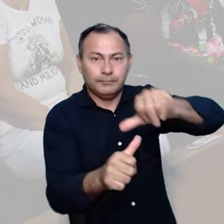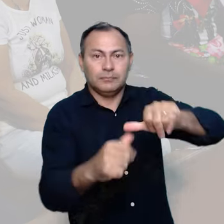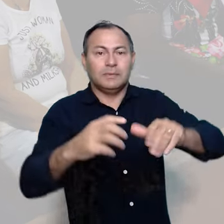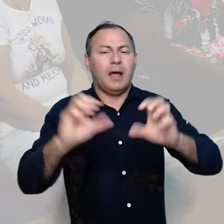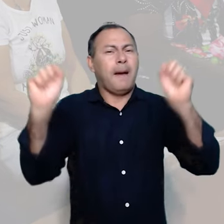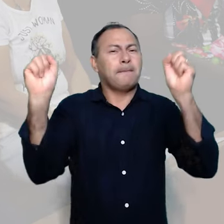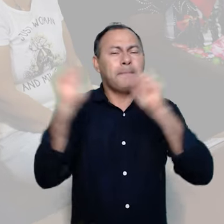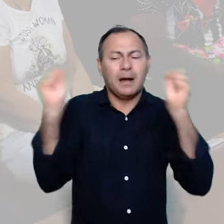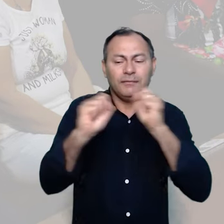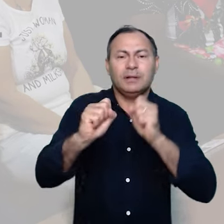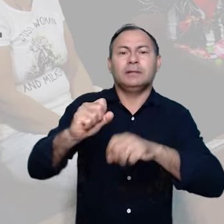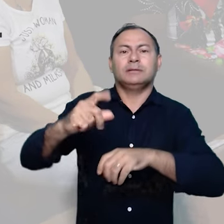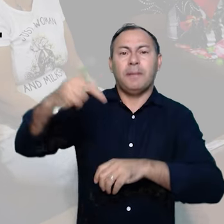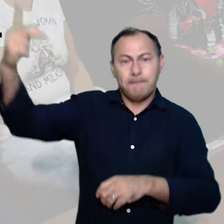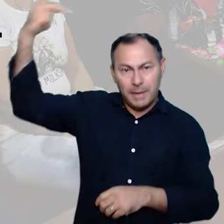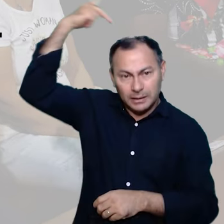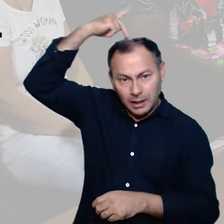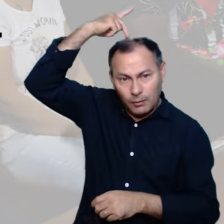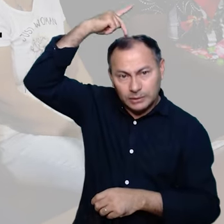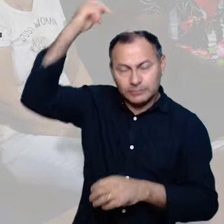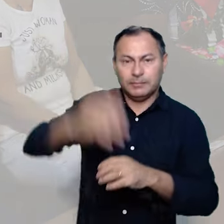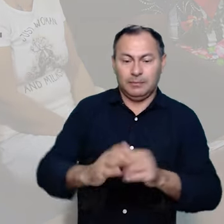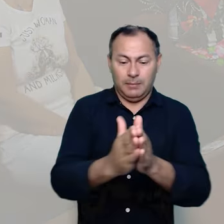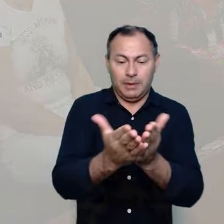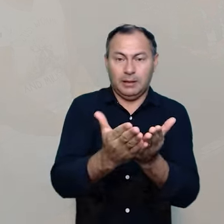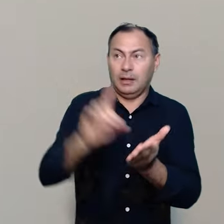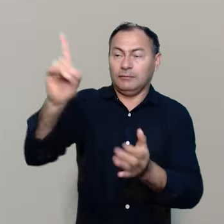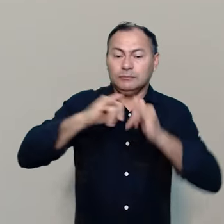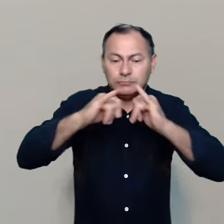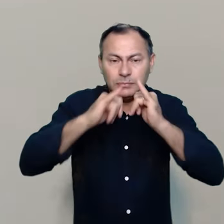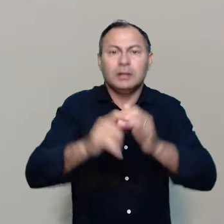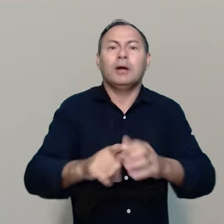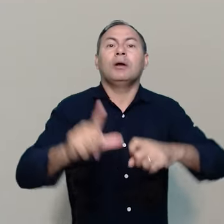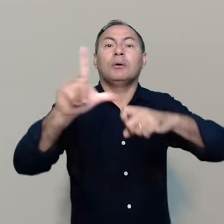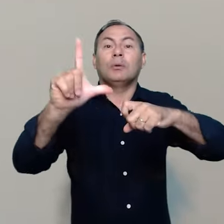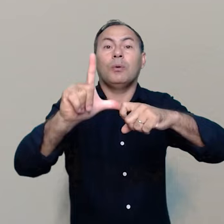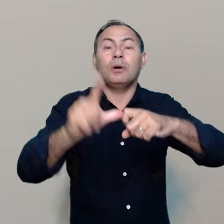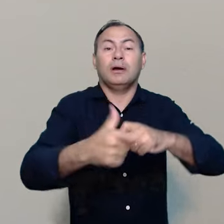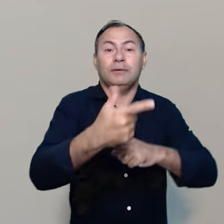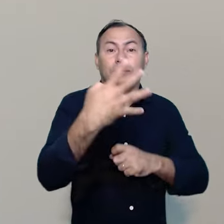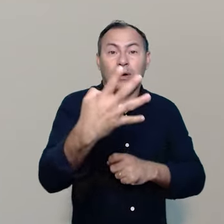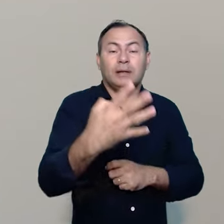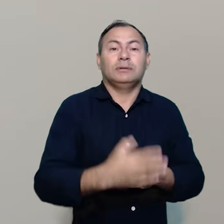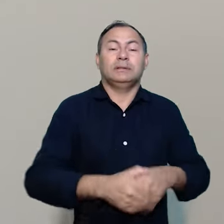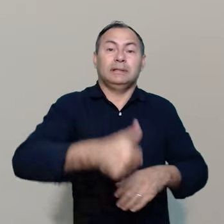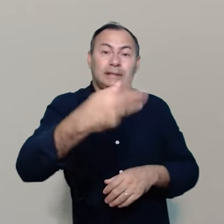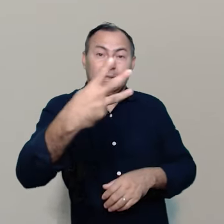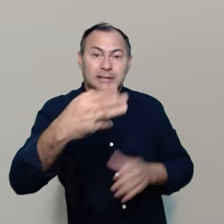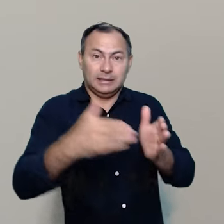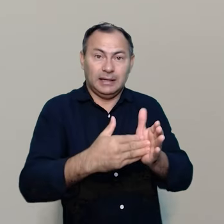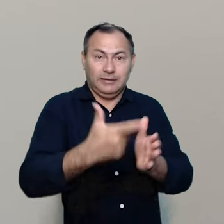a maravilha de Pentecostes. A palavra proclamada, como em Lucas 24, de 13 a 35,